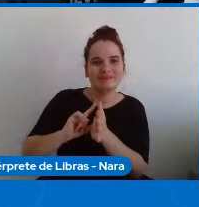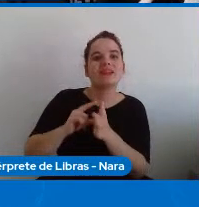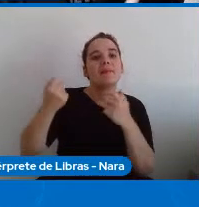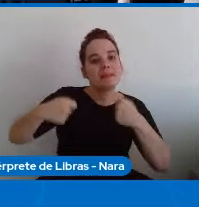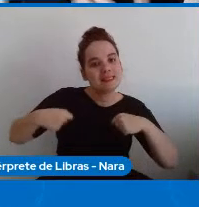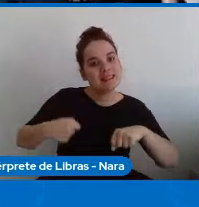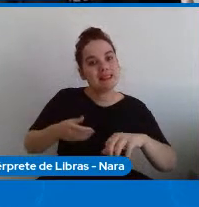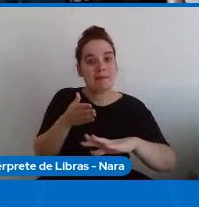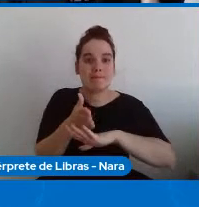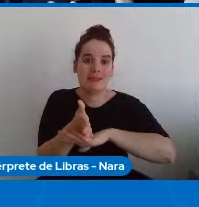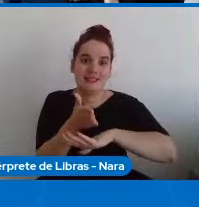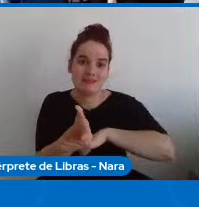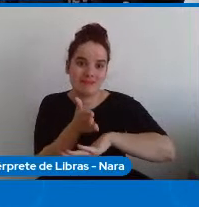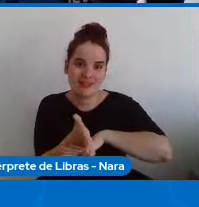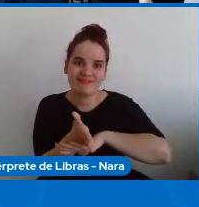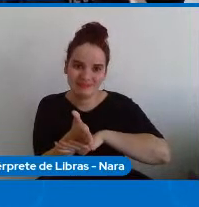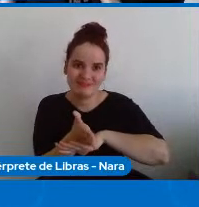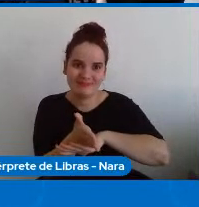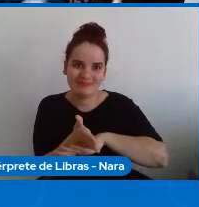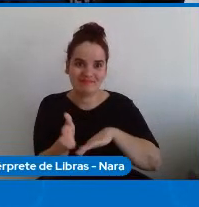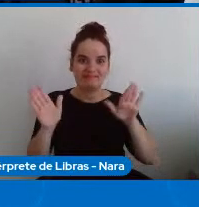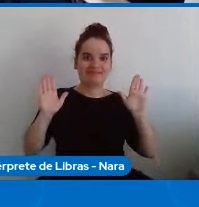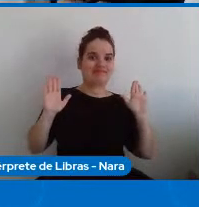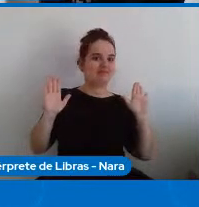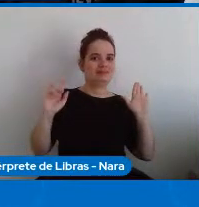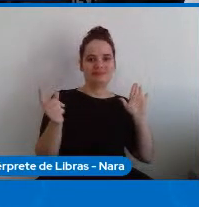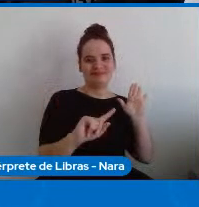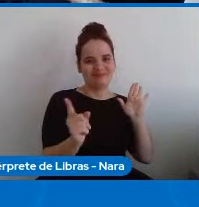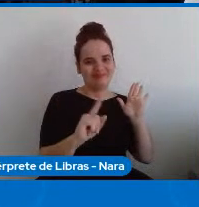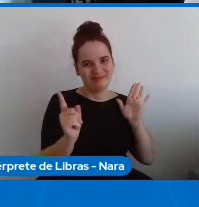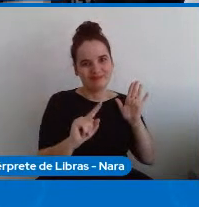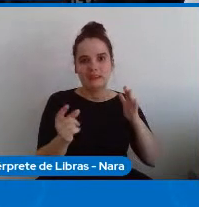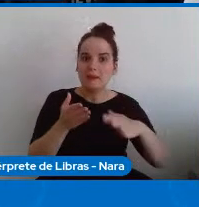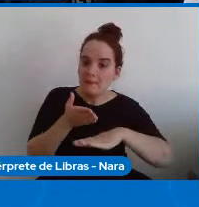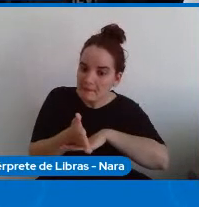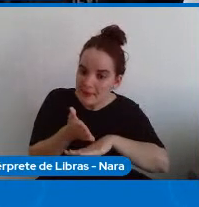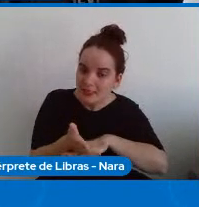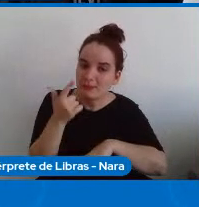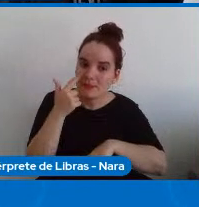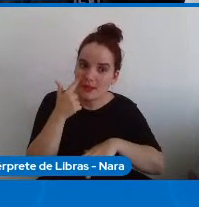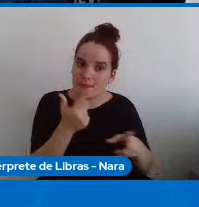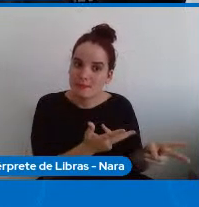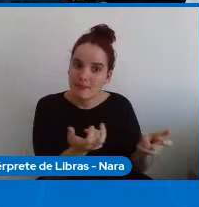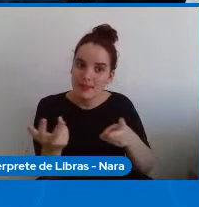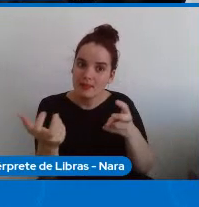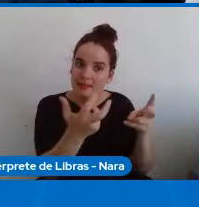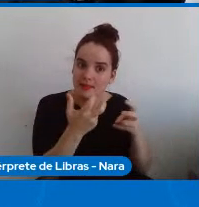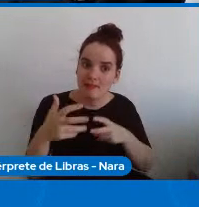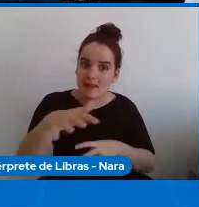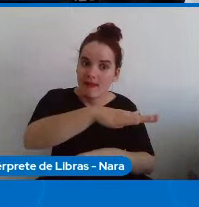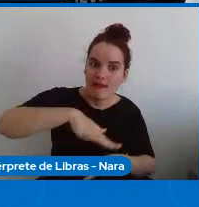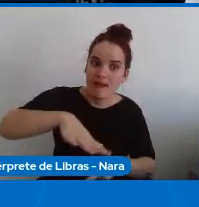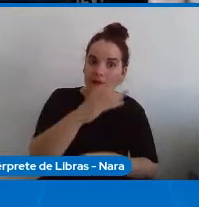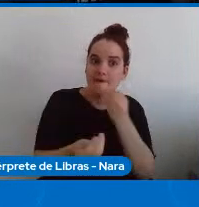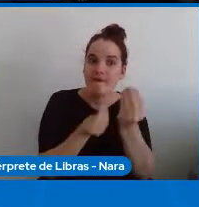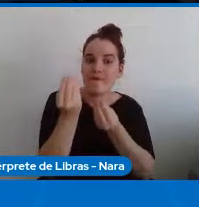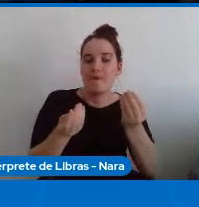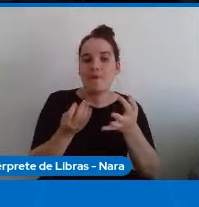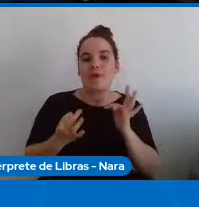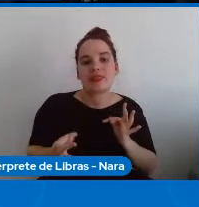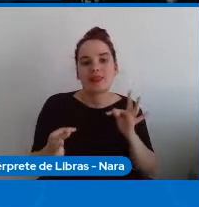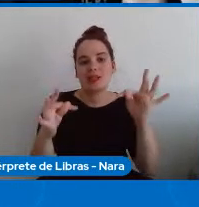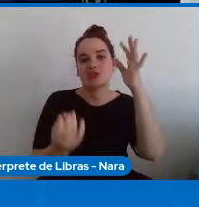participativa engajando as partes interessadas nesse processo de construção de tecnologia então ela une as